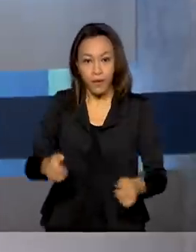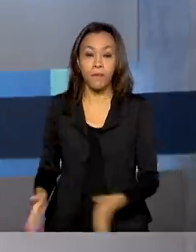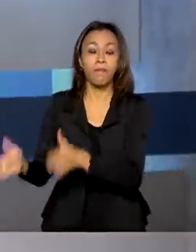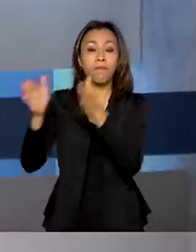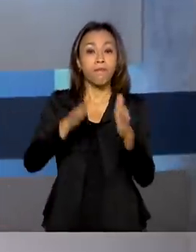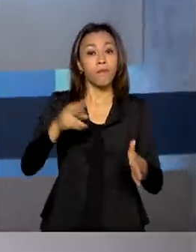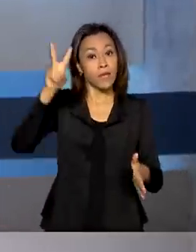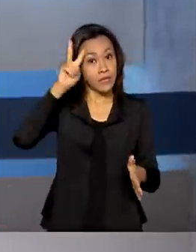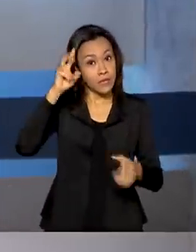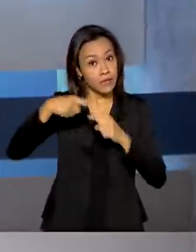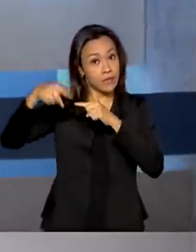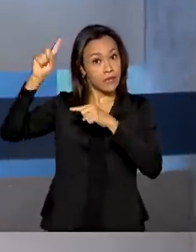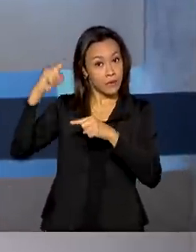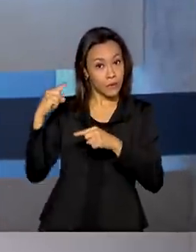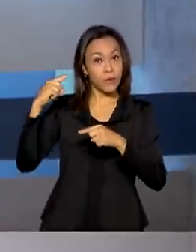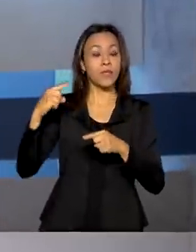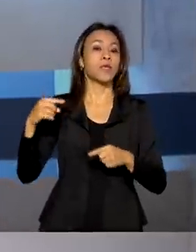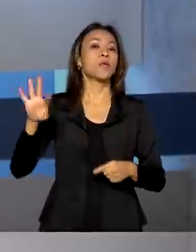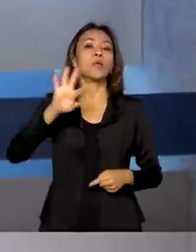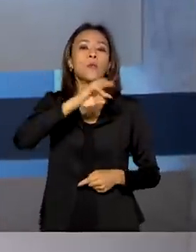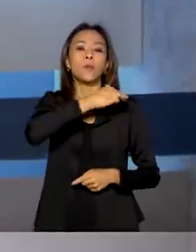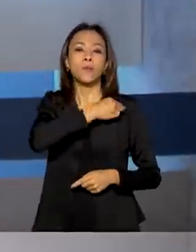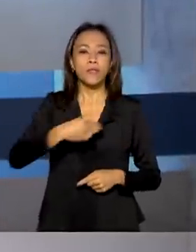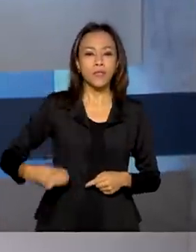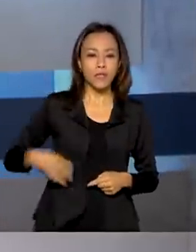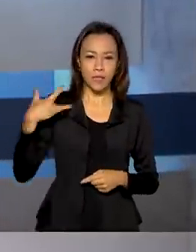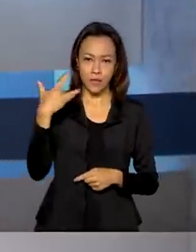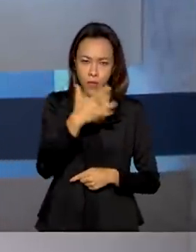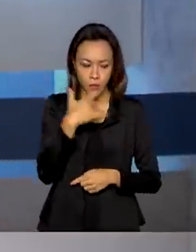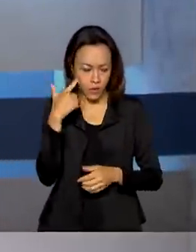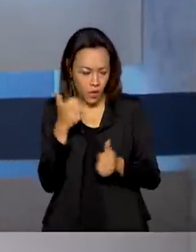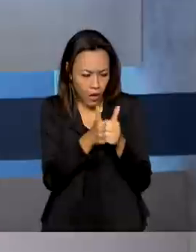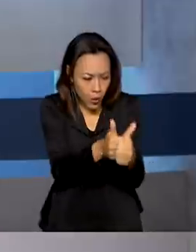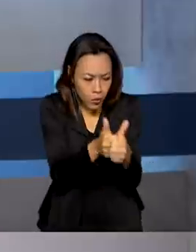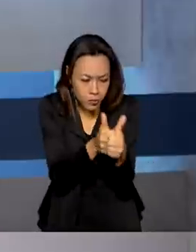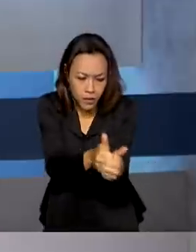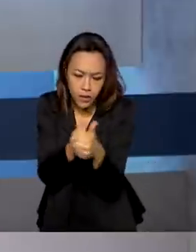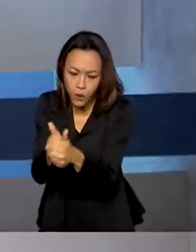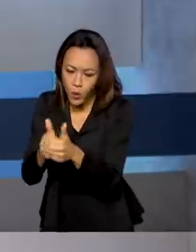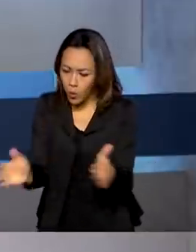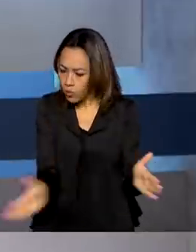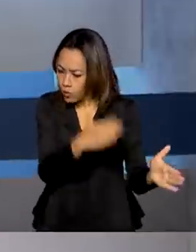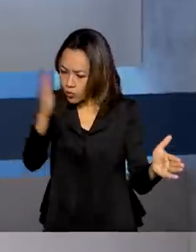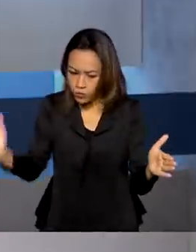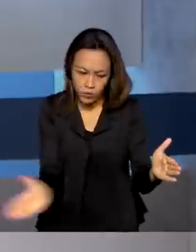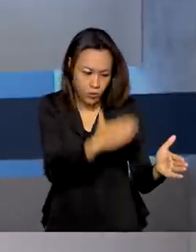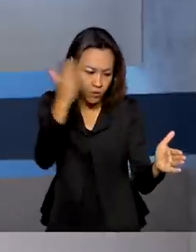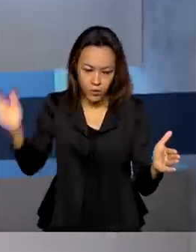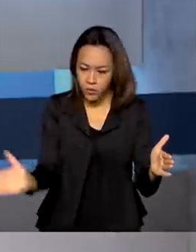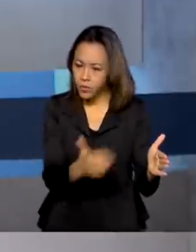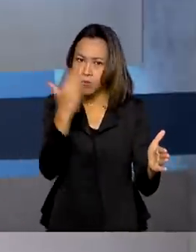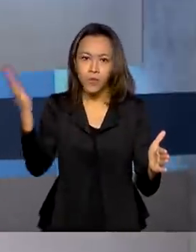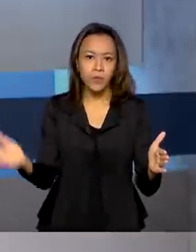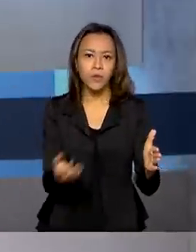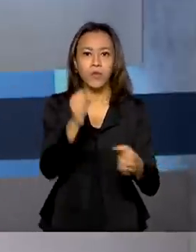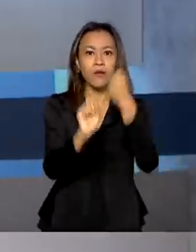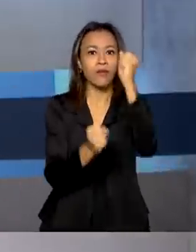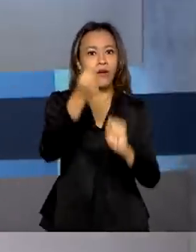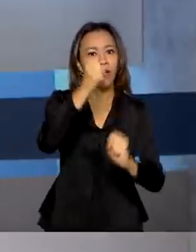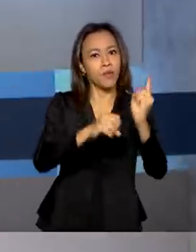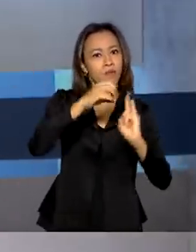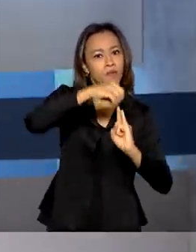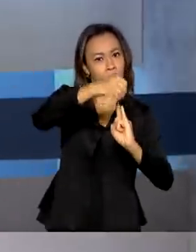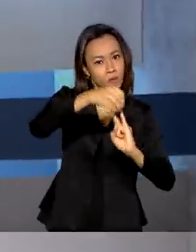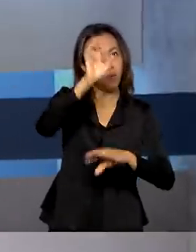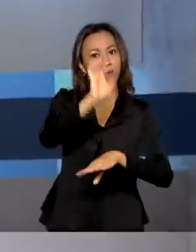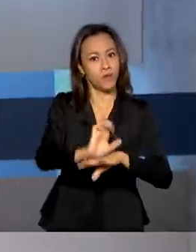Saúde acompanhou de perto os trabalhos na linha de produção da vacina AstraZeneca na fábrica da Fiocruz, no Rio de